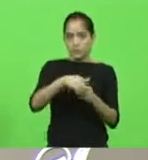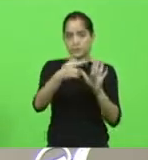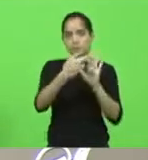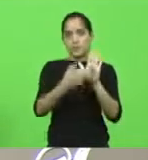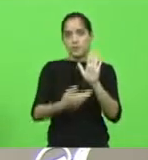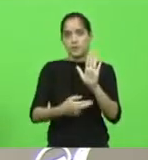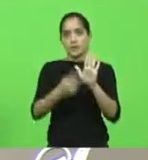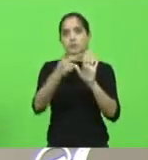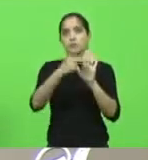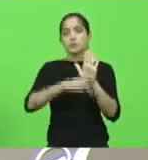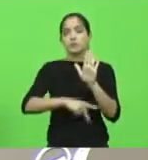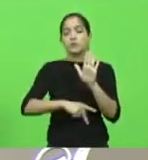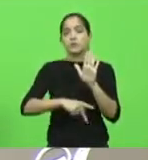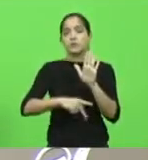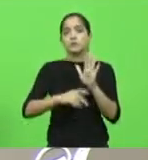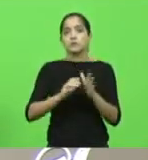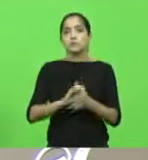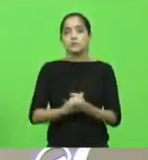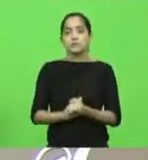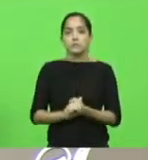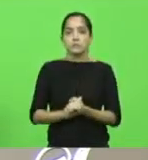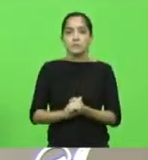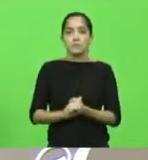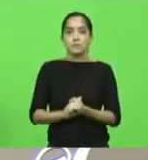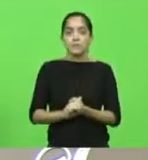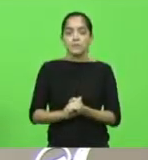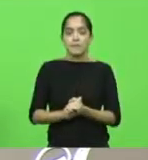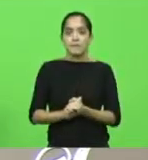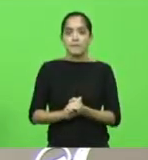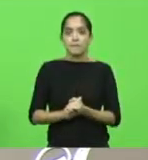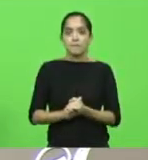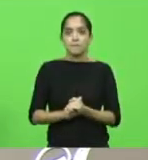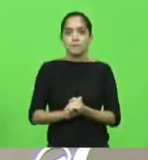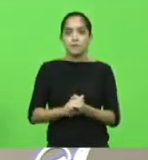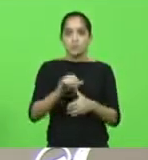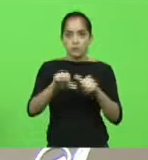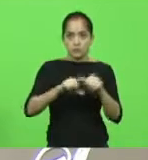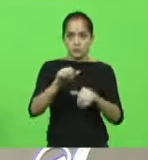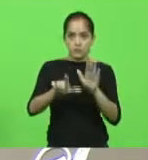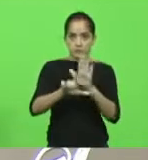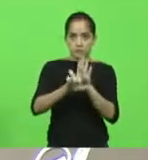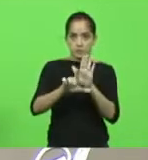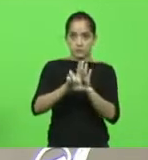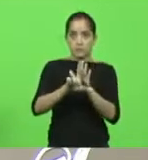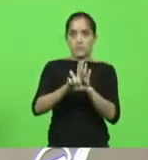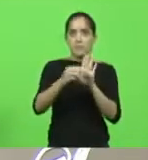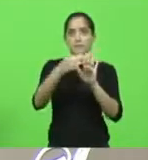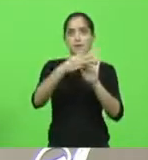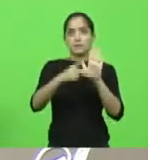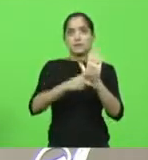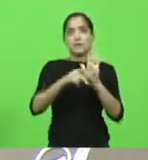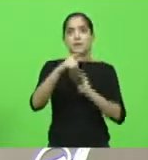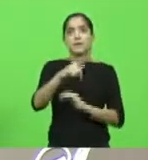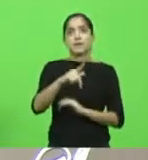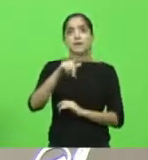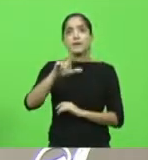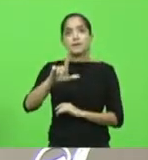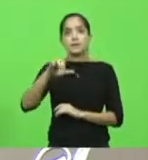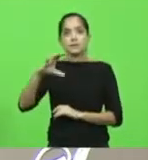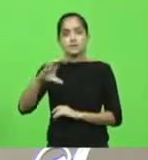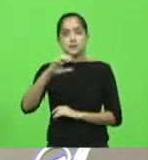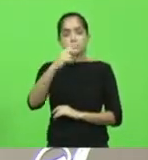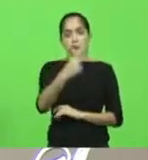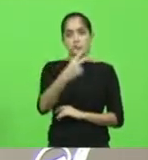final do projeto de conversão em lei de medida provisória PLC 233